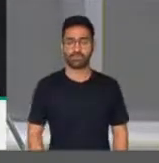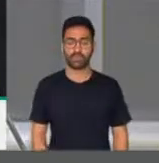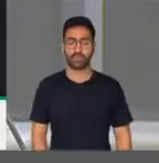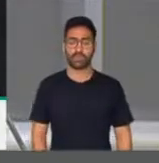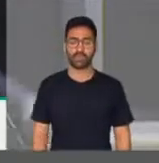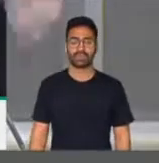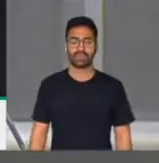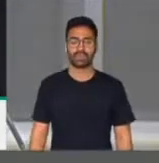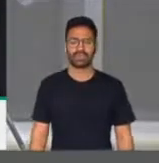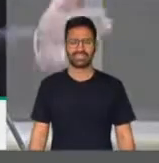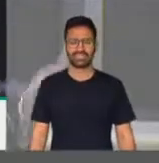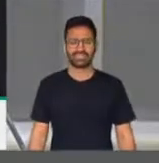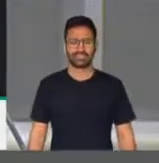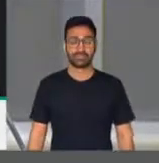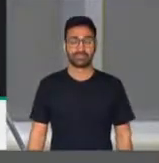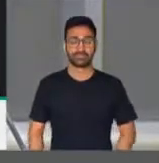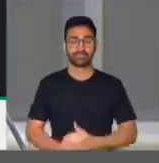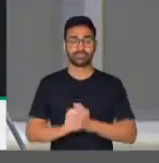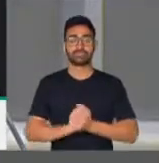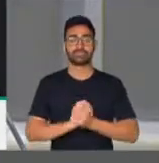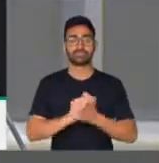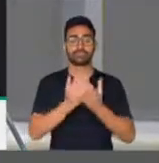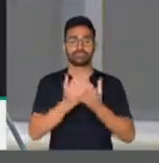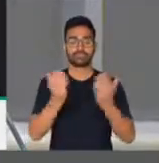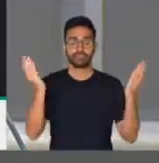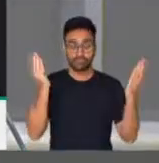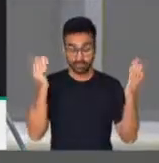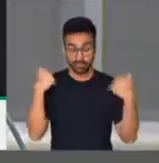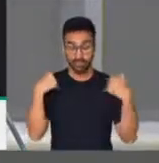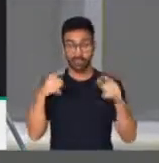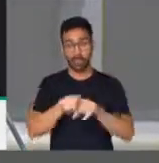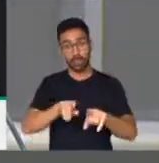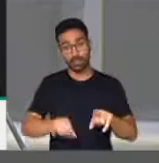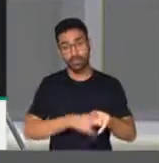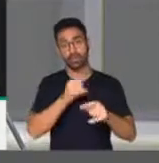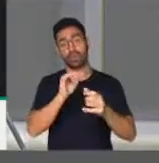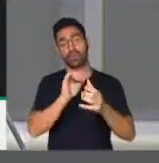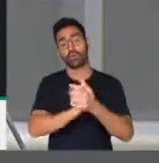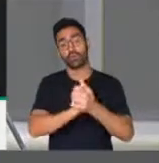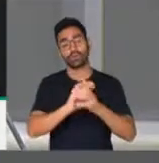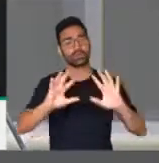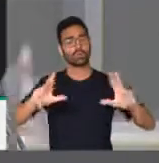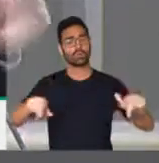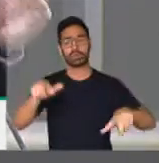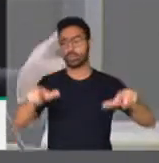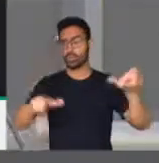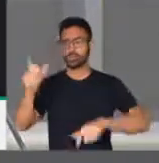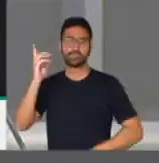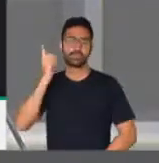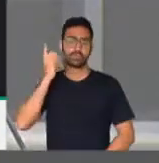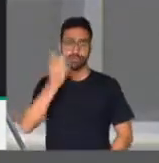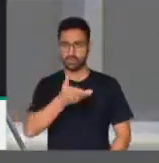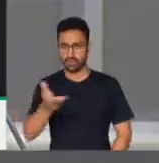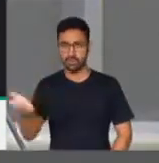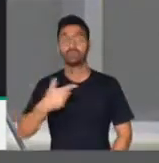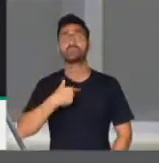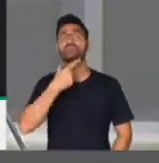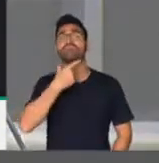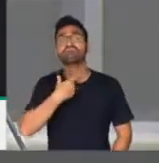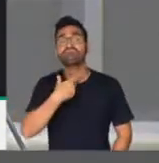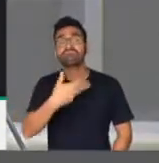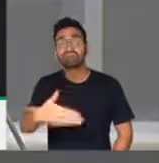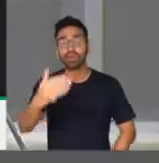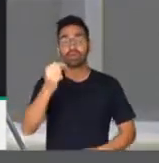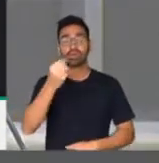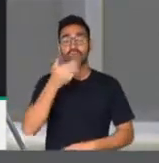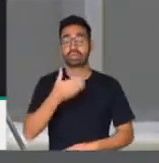de São Paulo. E, cumprimentando vossas excelências, cumprimentar a todos os nossos pares, desejando a todos que este